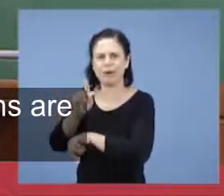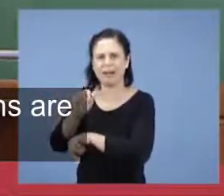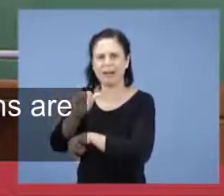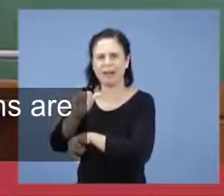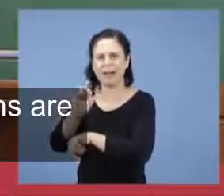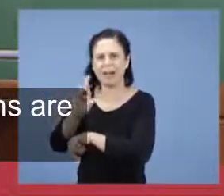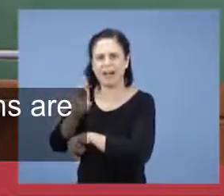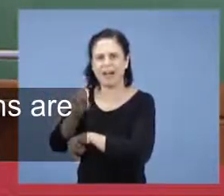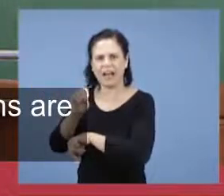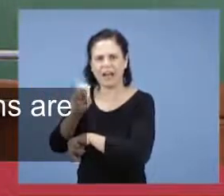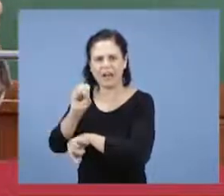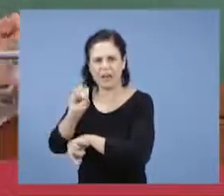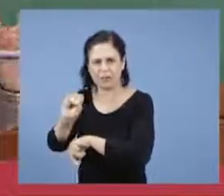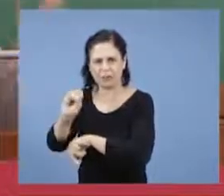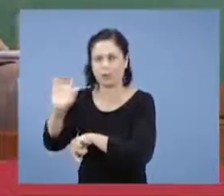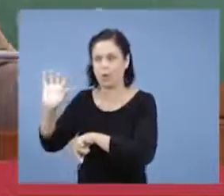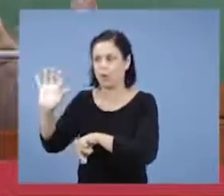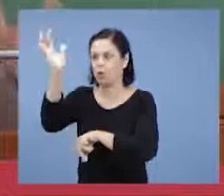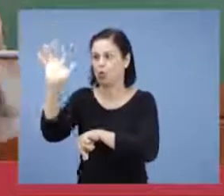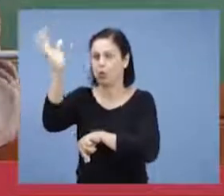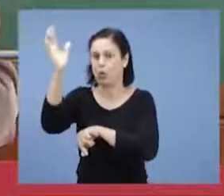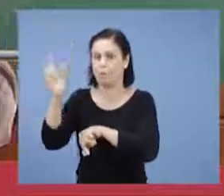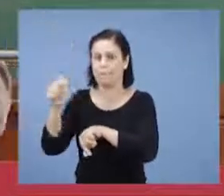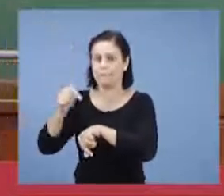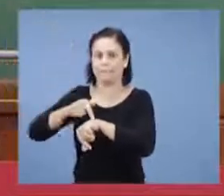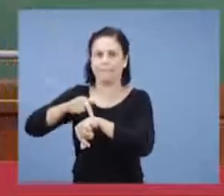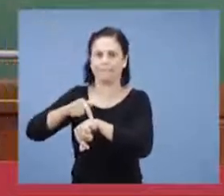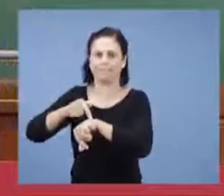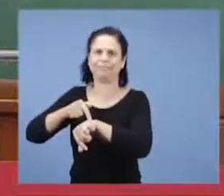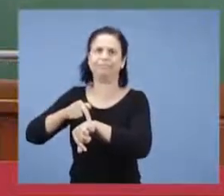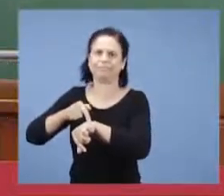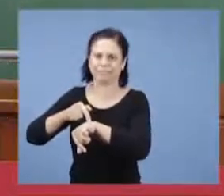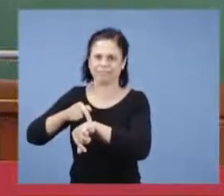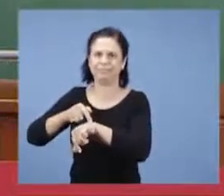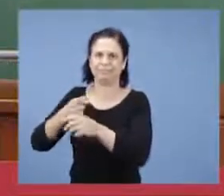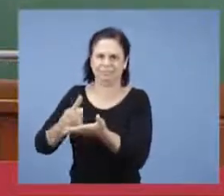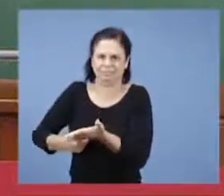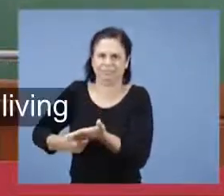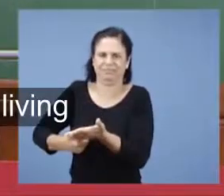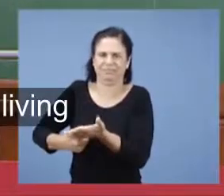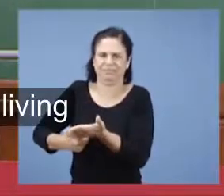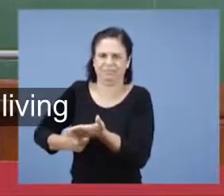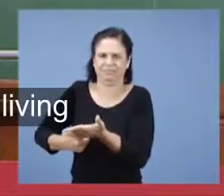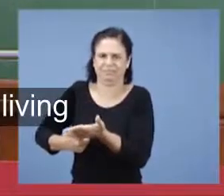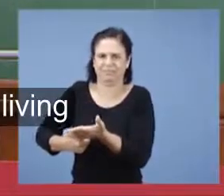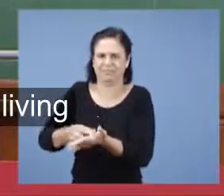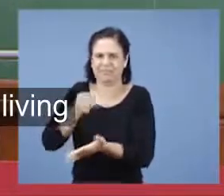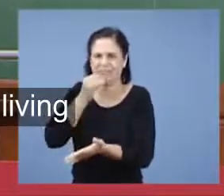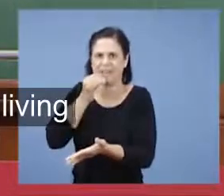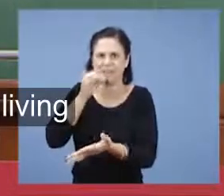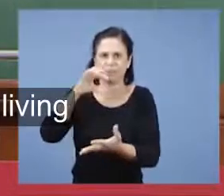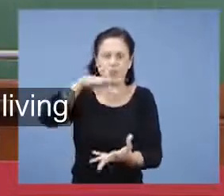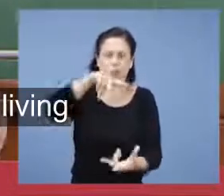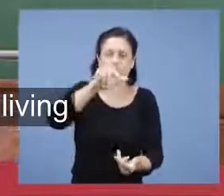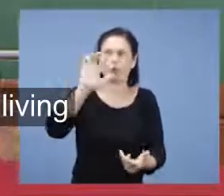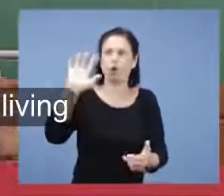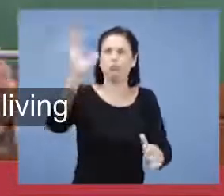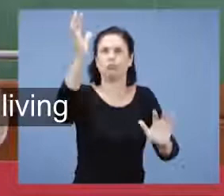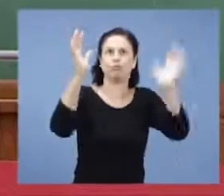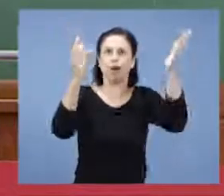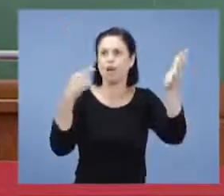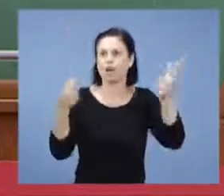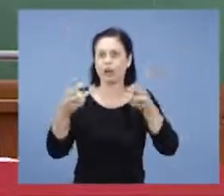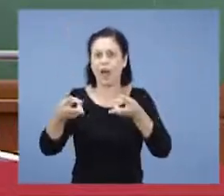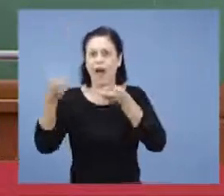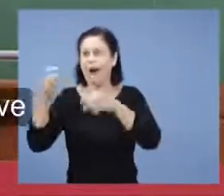Onde, os sinais, é que marcam o tempo. À medida que os sinais, estão aqui. Eles estão dizendo, o tempo que nós estamos